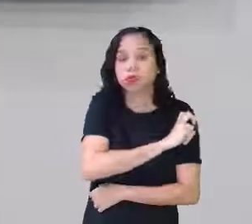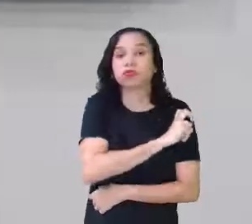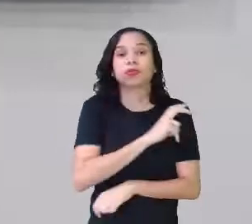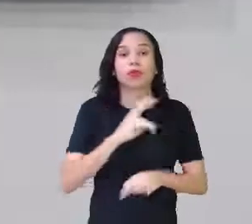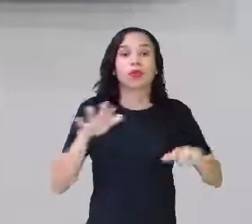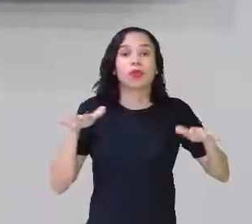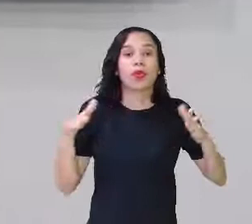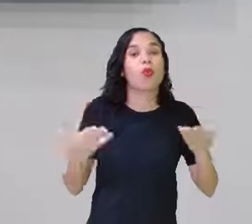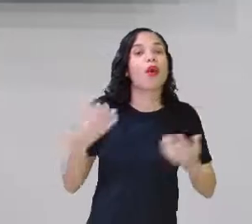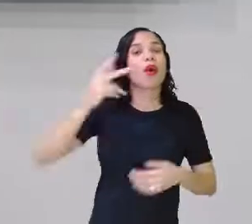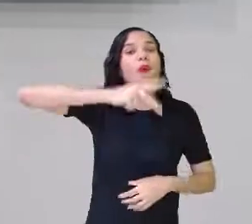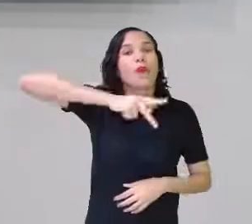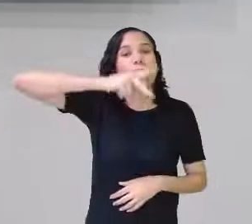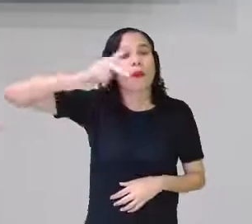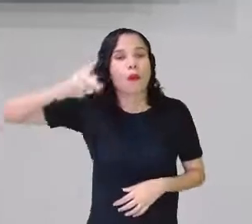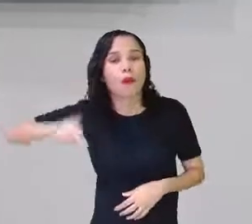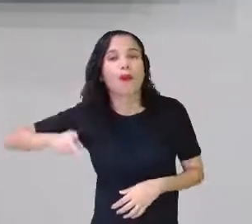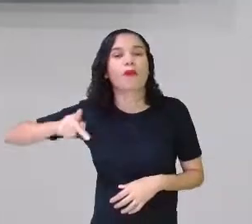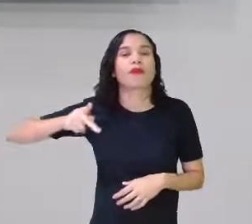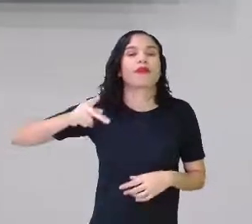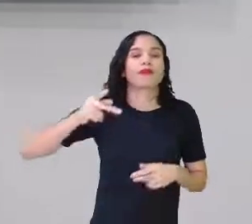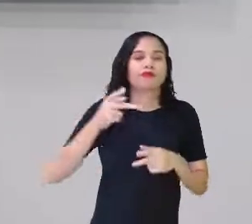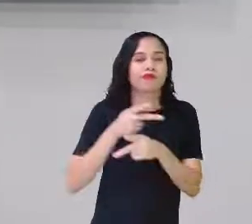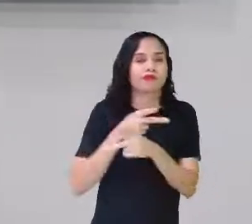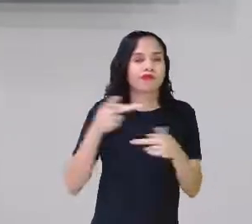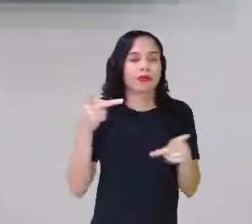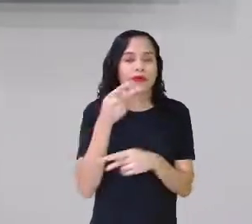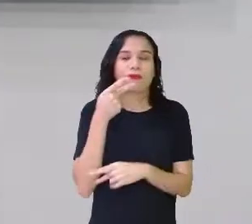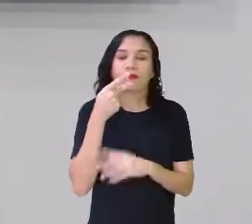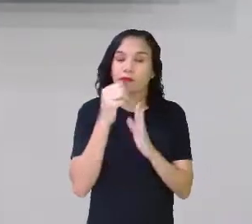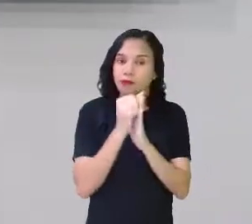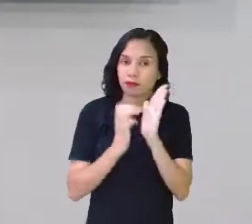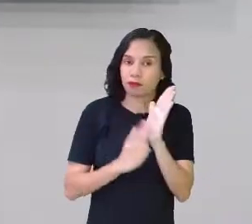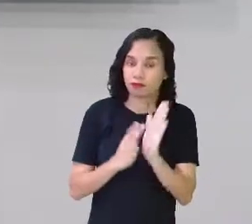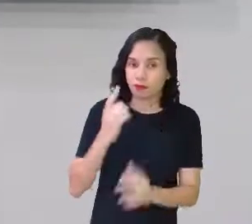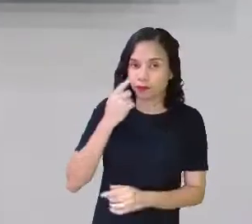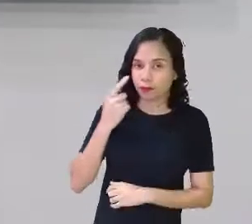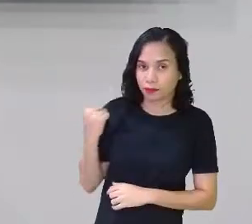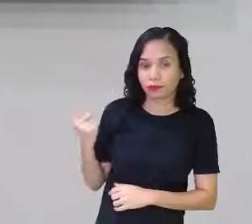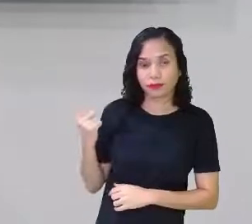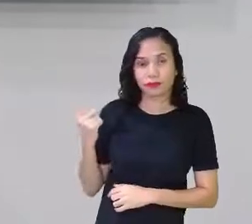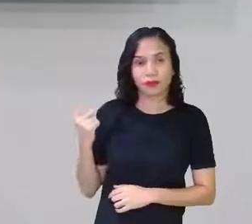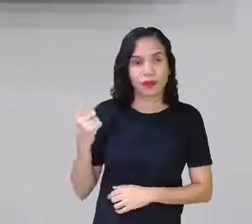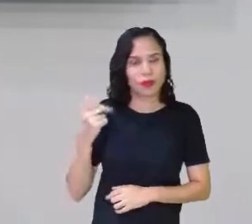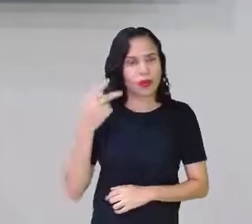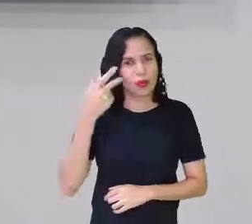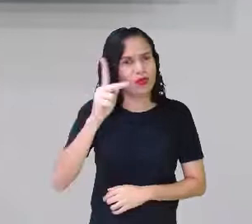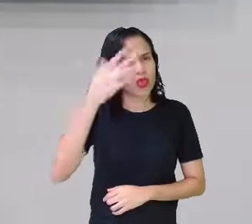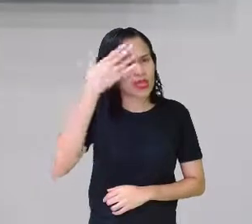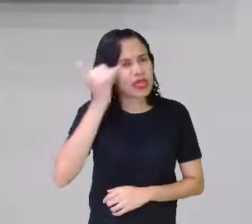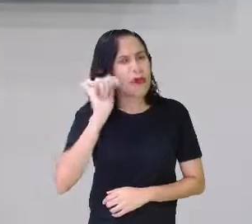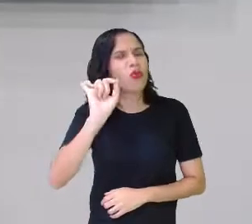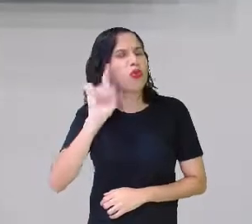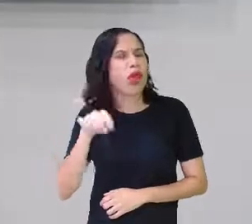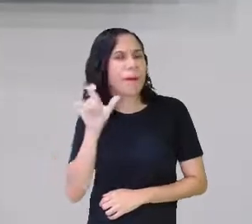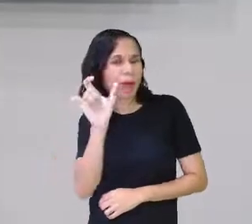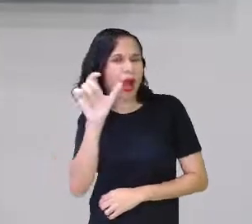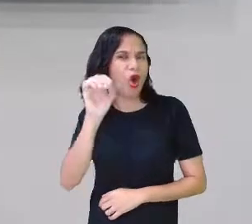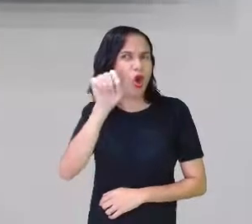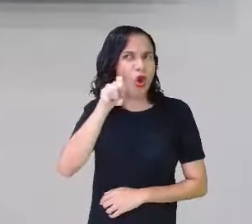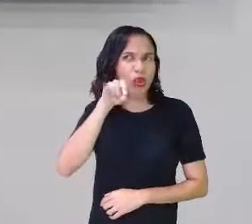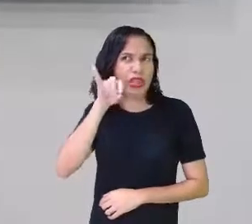quando o teu professor, tua professora passar essa atividade. Você sabe o é uma palavra oxítona?